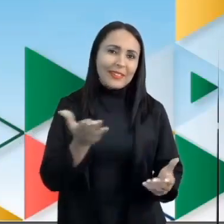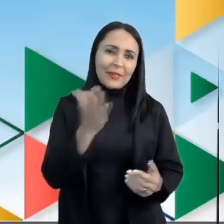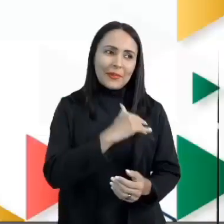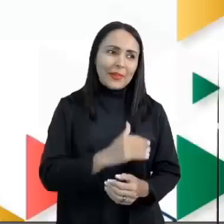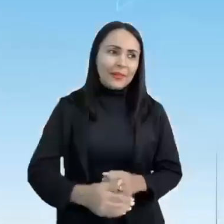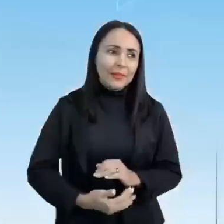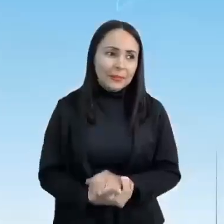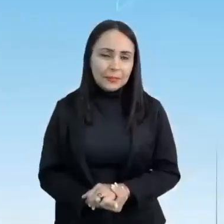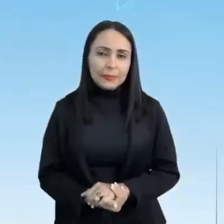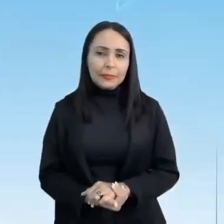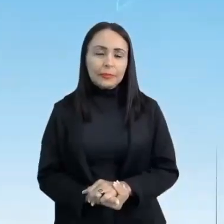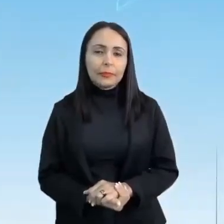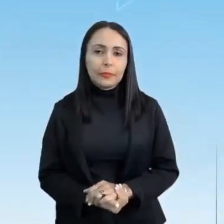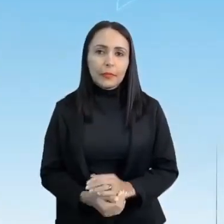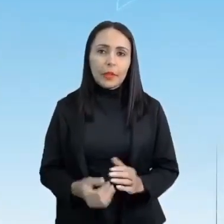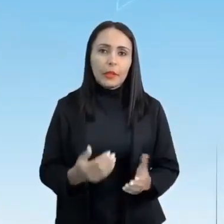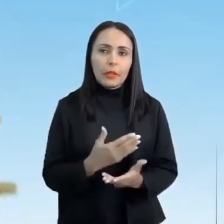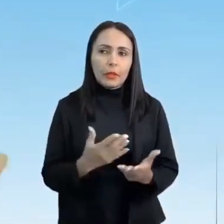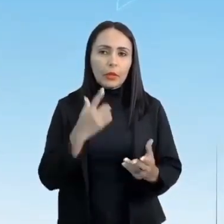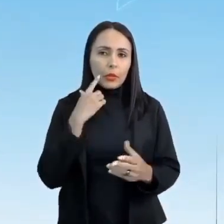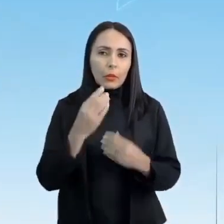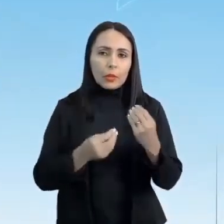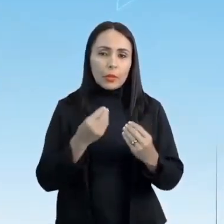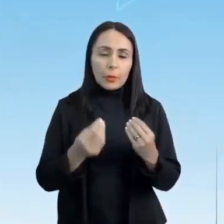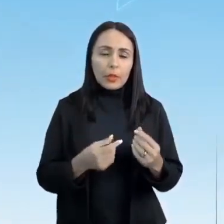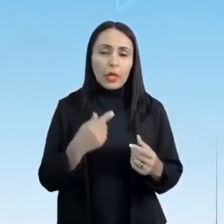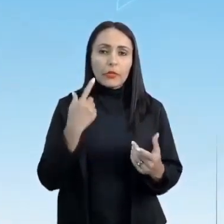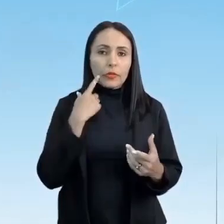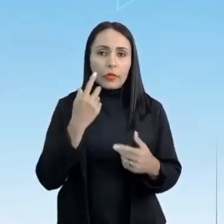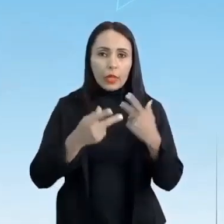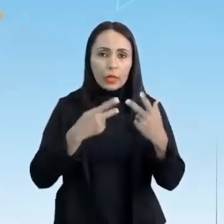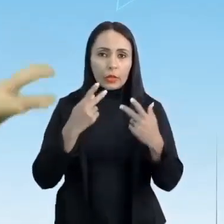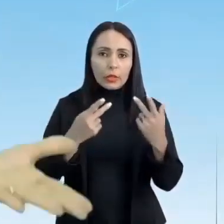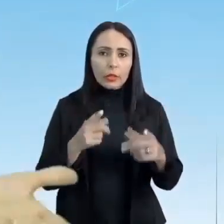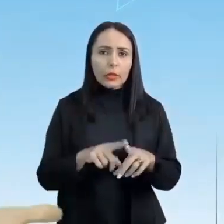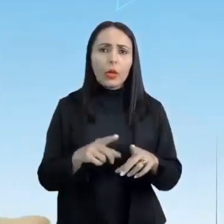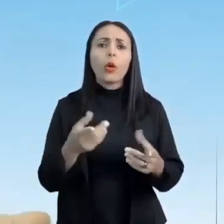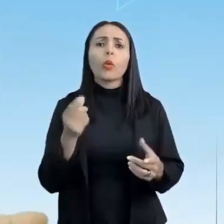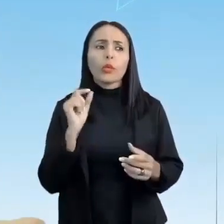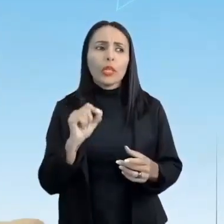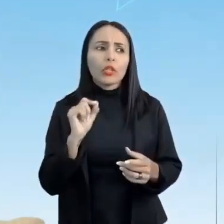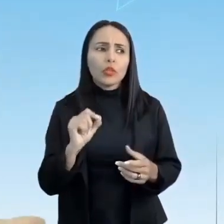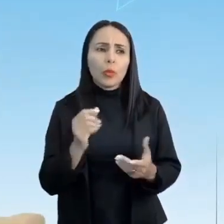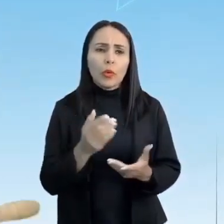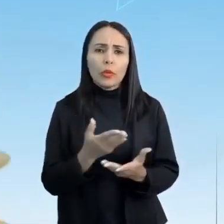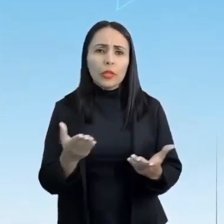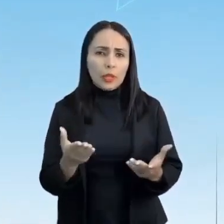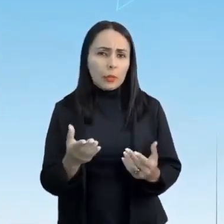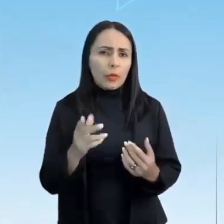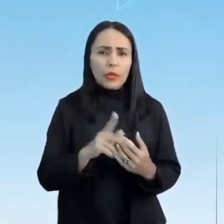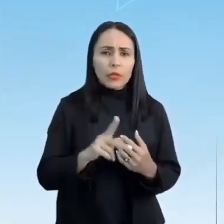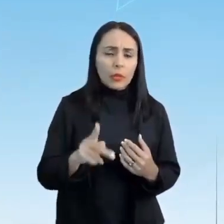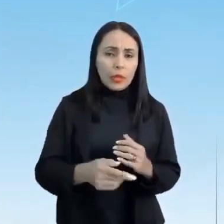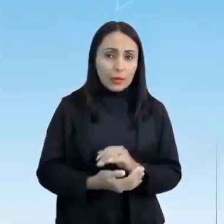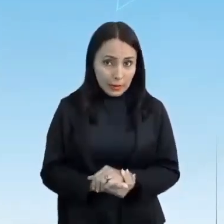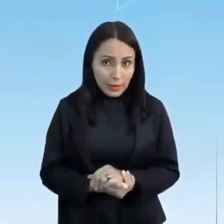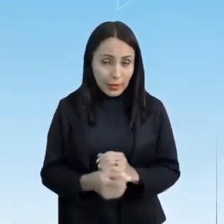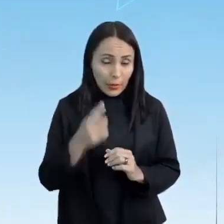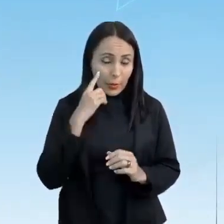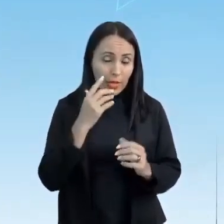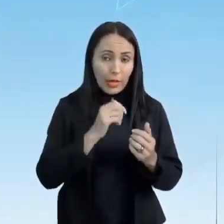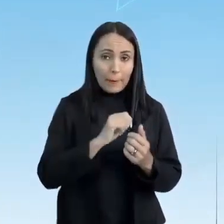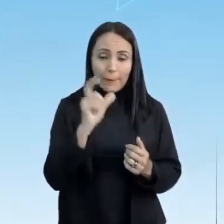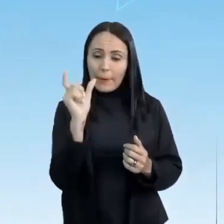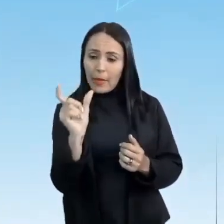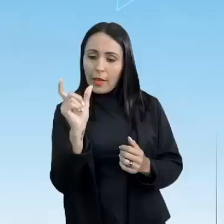Vamos lá! Gente, começamos a falar sobre os esportes. O que são esportes, professora? A palavra esporte